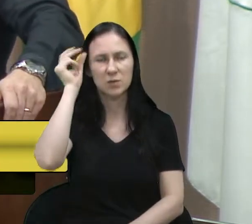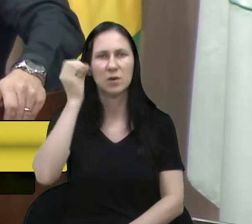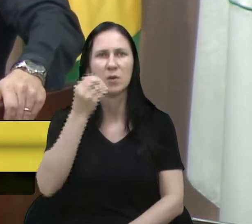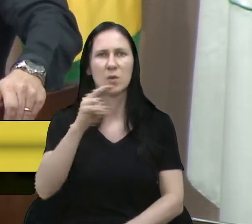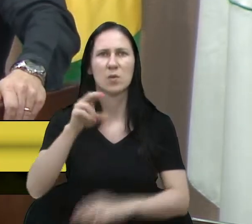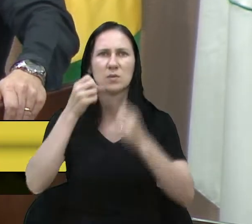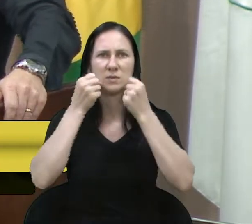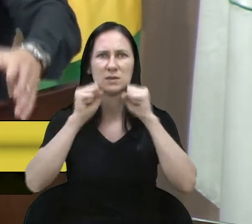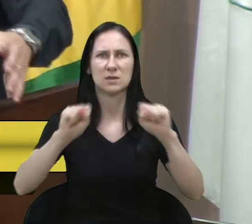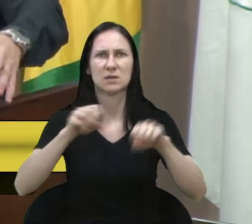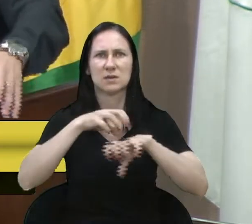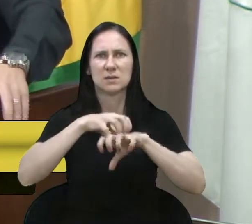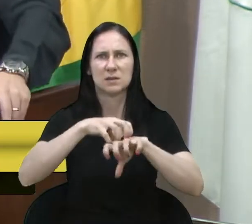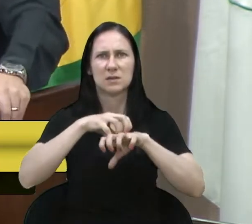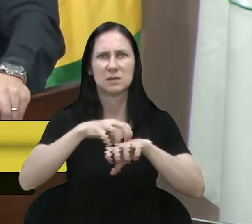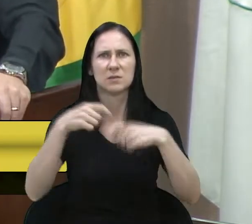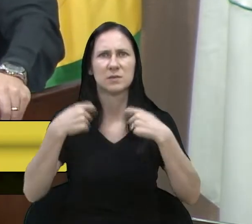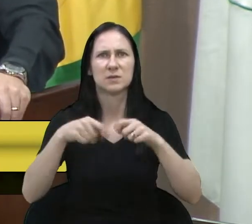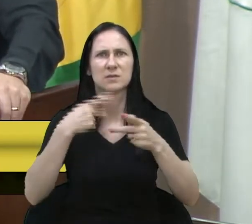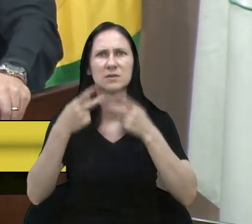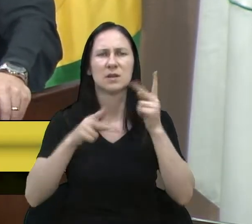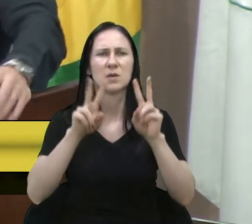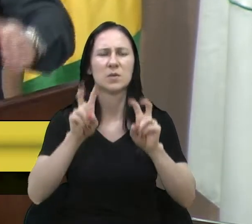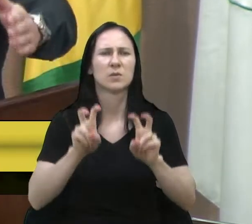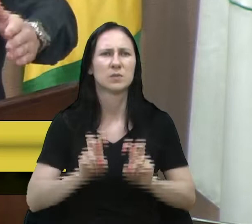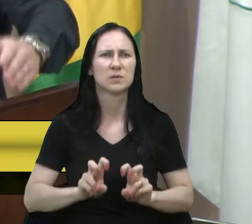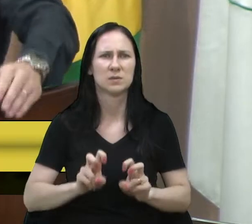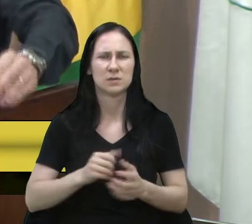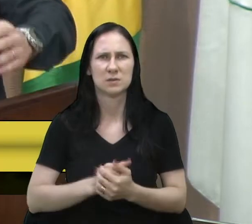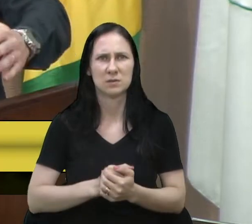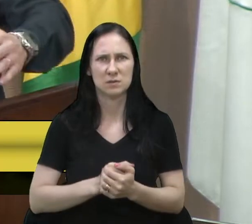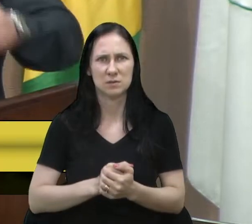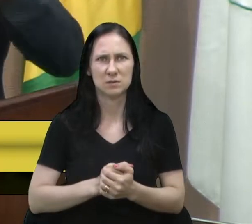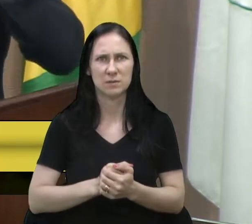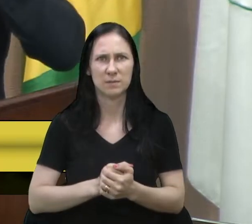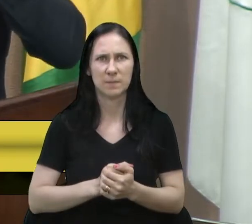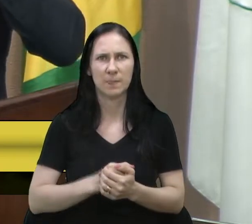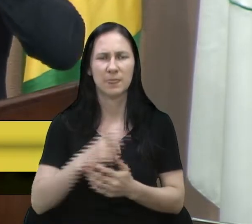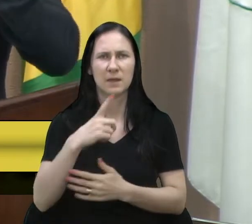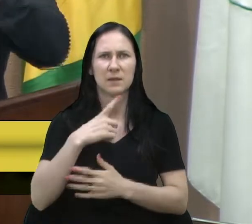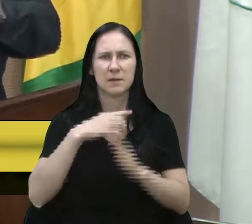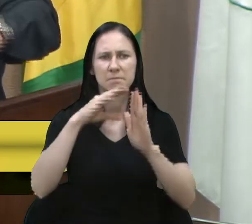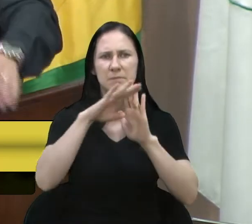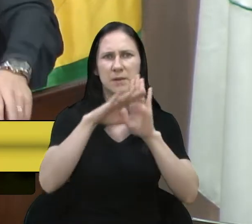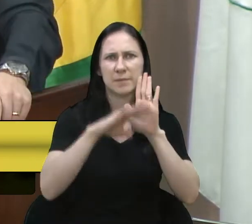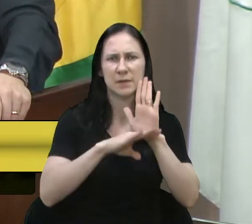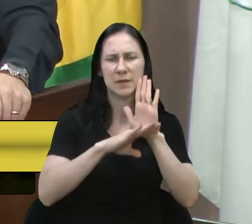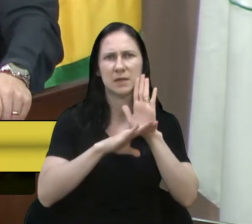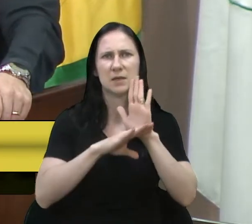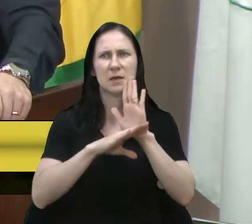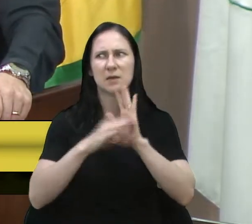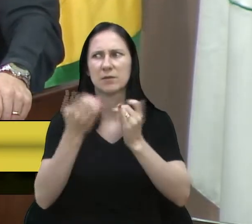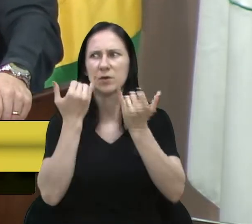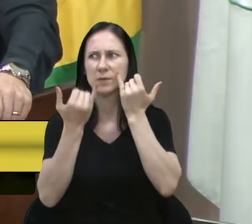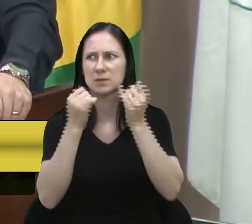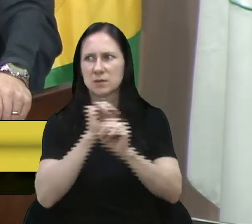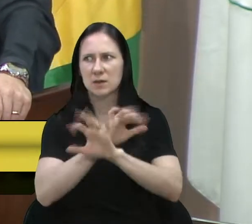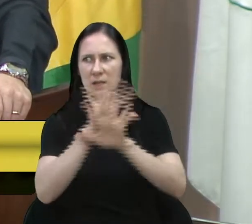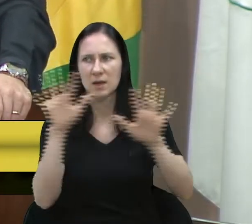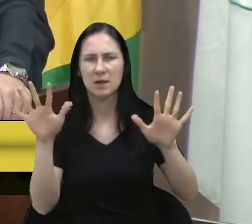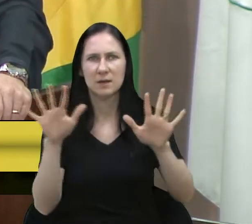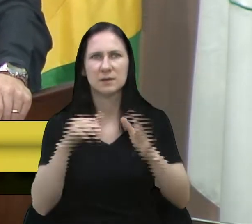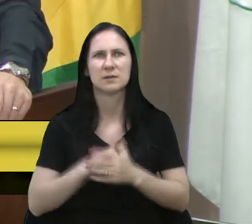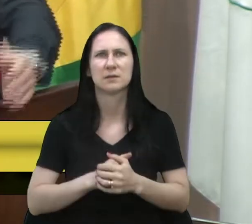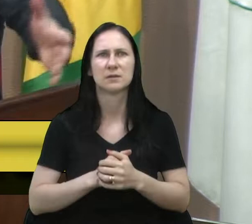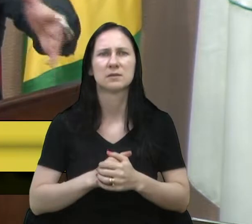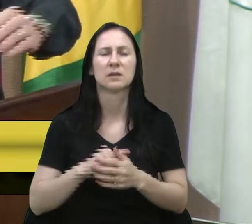vem aqui expor do que se trata, com planilhas, números, transparência. Tem a questão